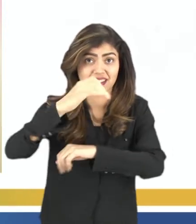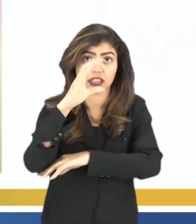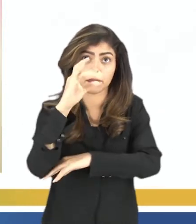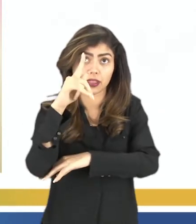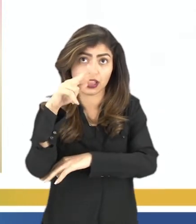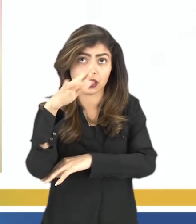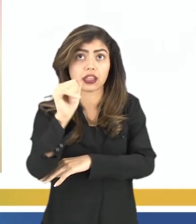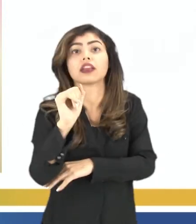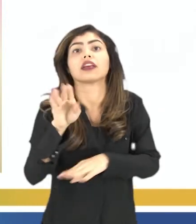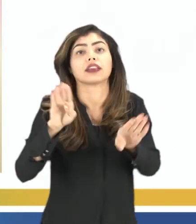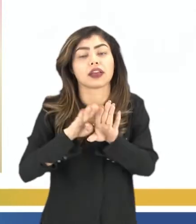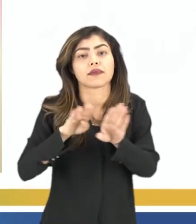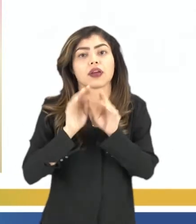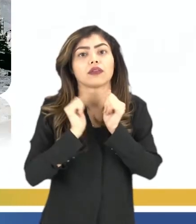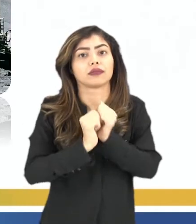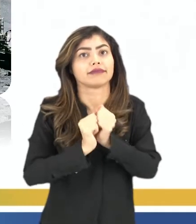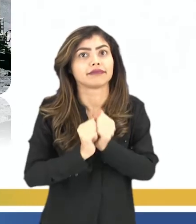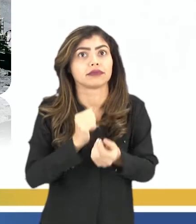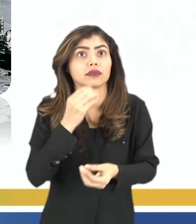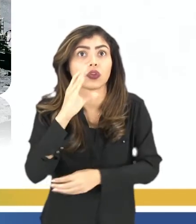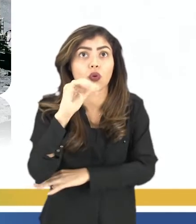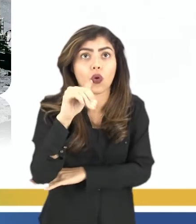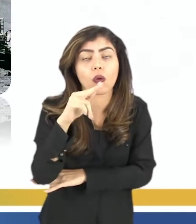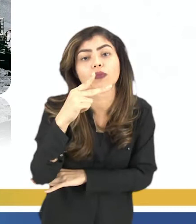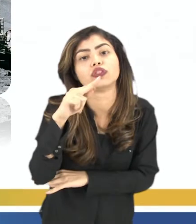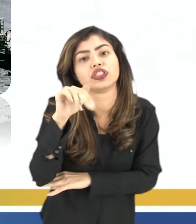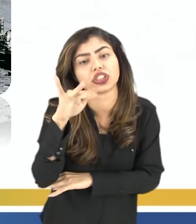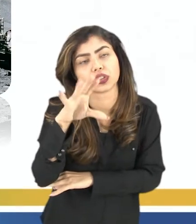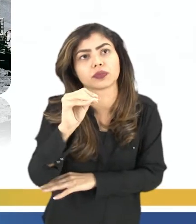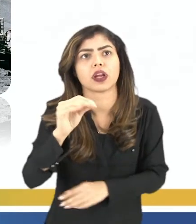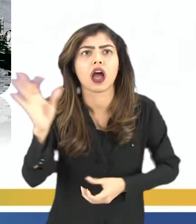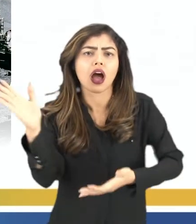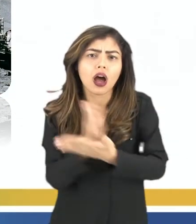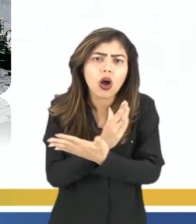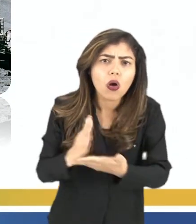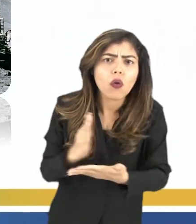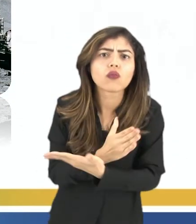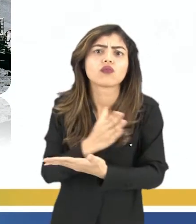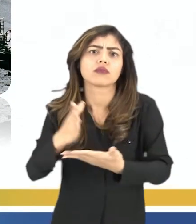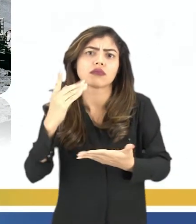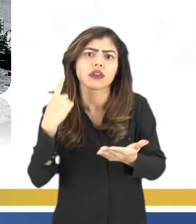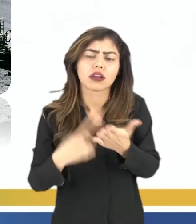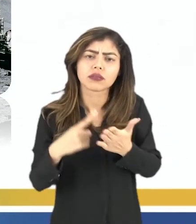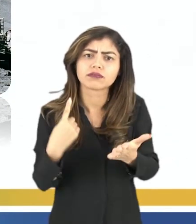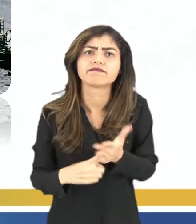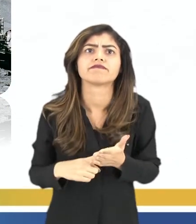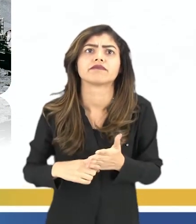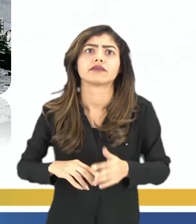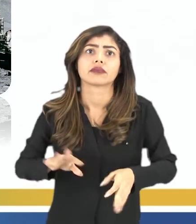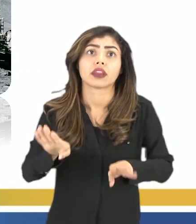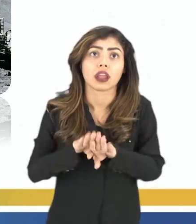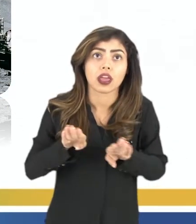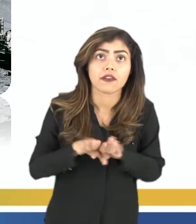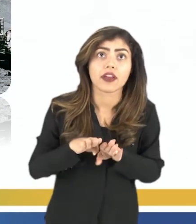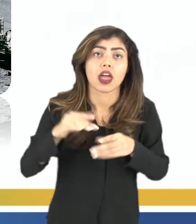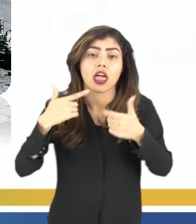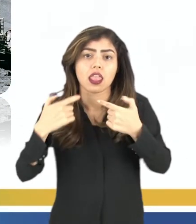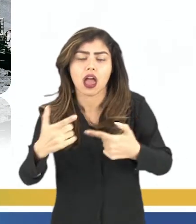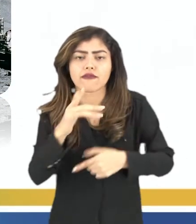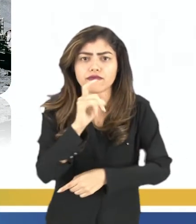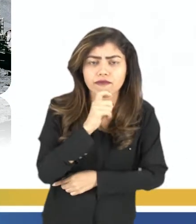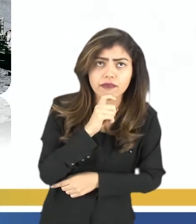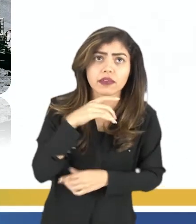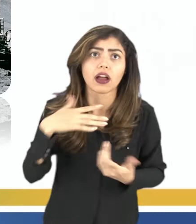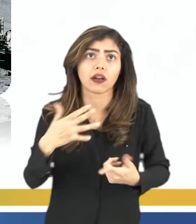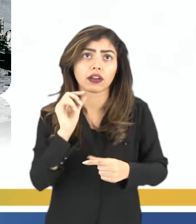Soviética, defendendo, aí, o comunismo. Algumas alianças são estabelecidas na Guerra Fria. A gente tem